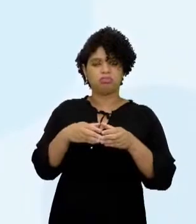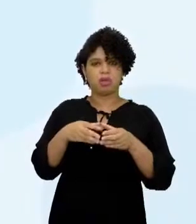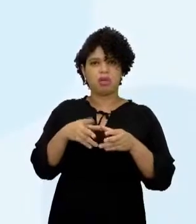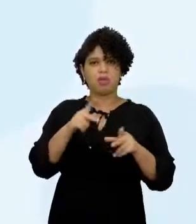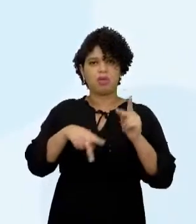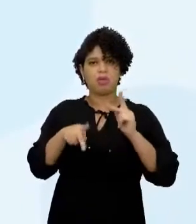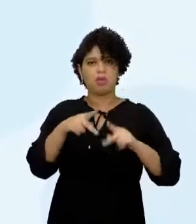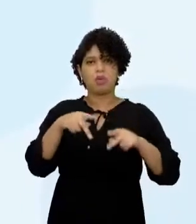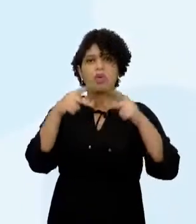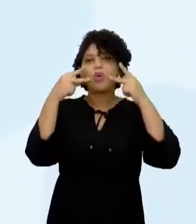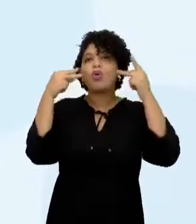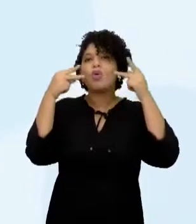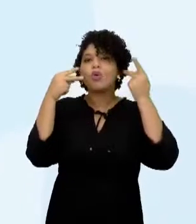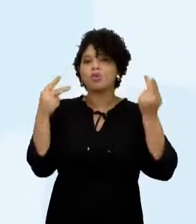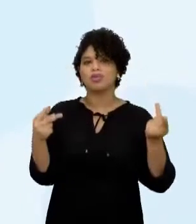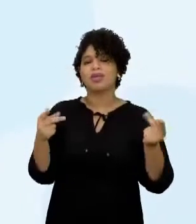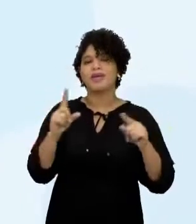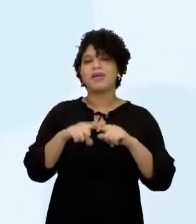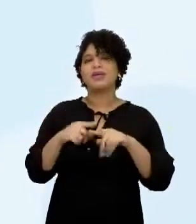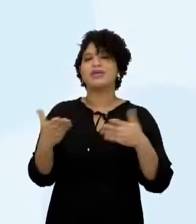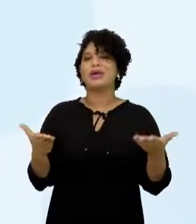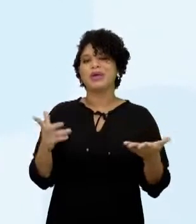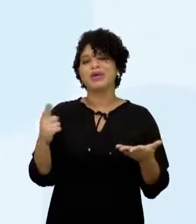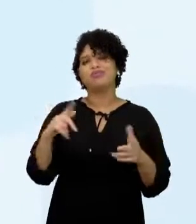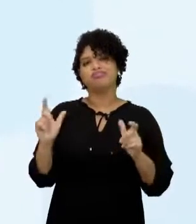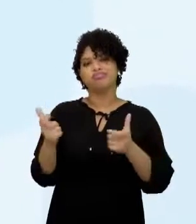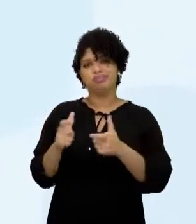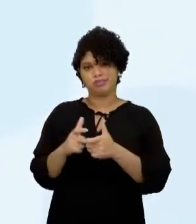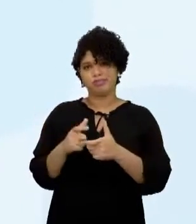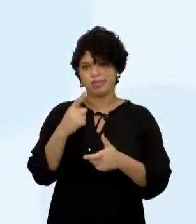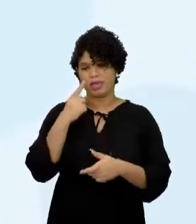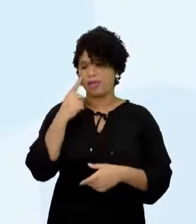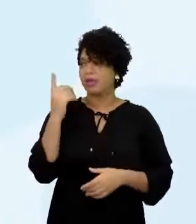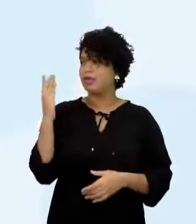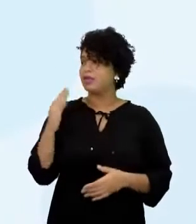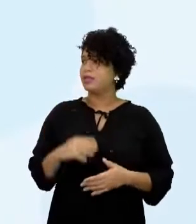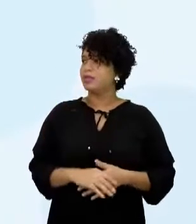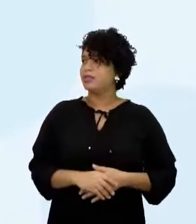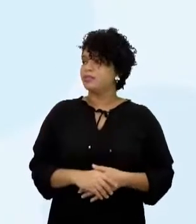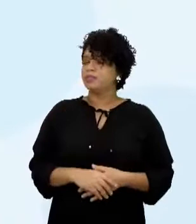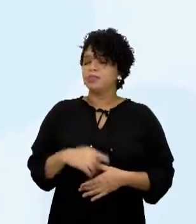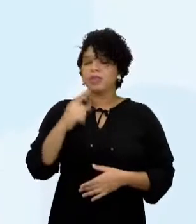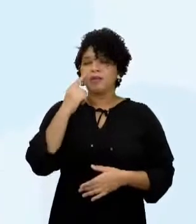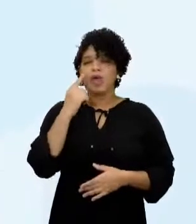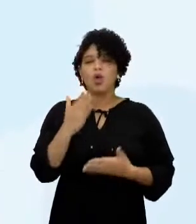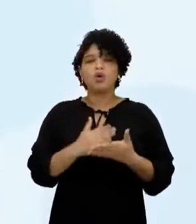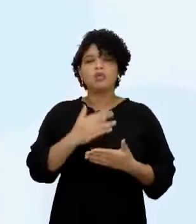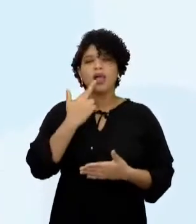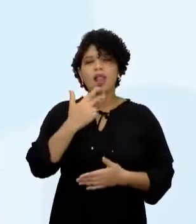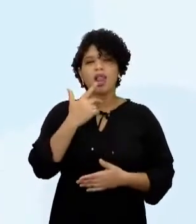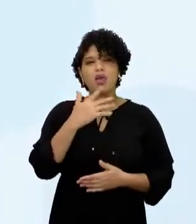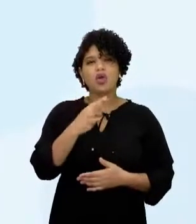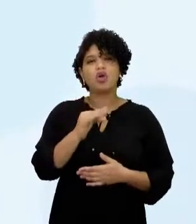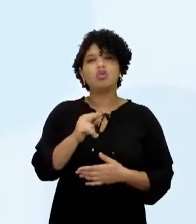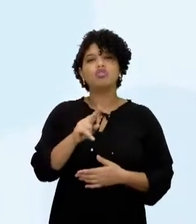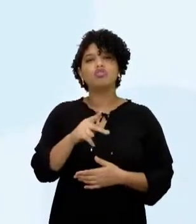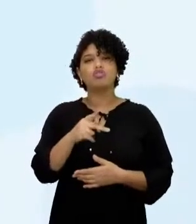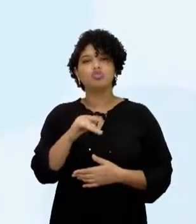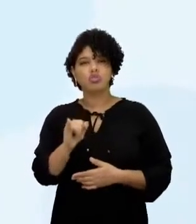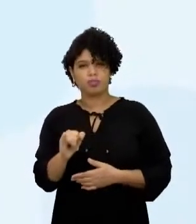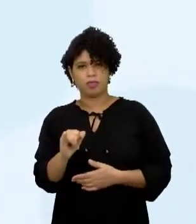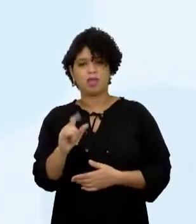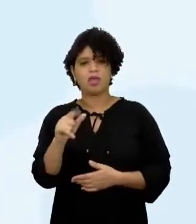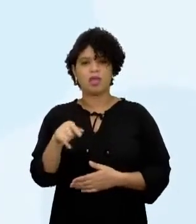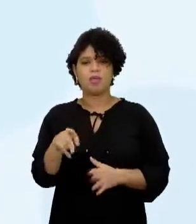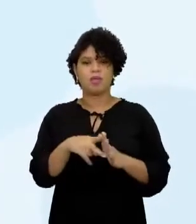o mapa Mostrando aí as reservas indígenas Mas temos aí o principal e o Tupi-Guarani Junto com o outro que o G,